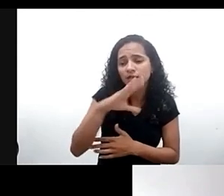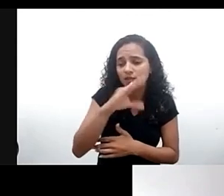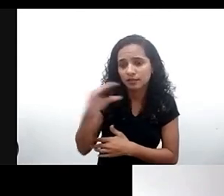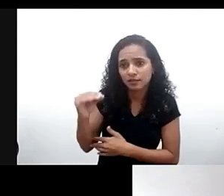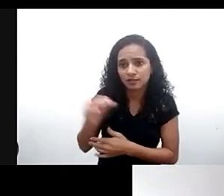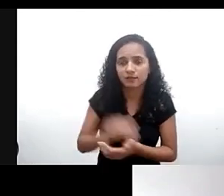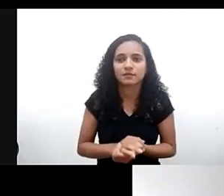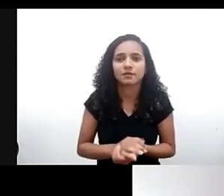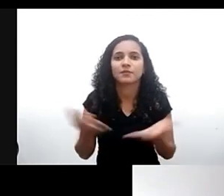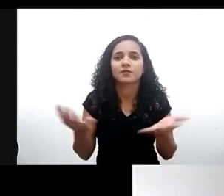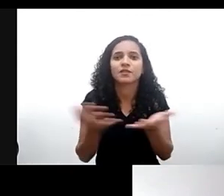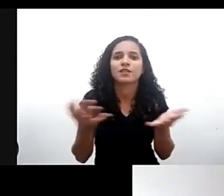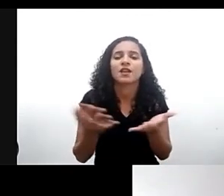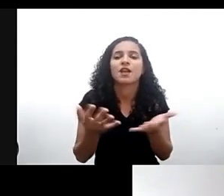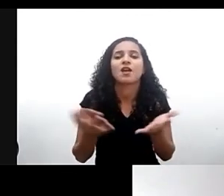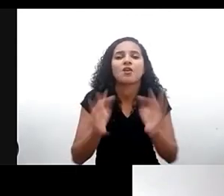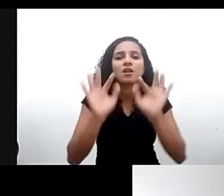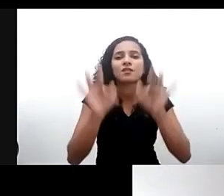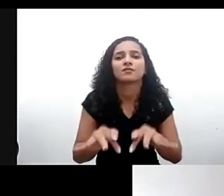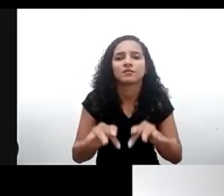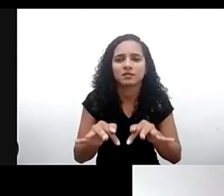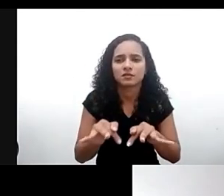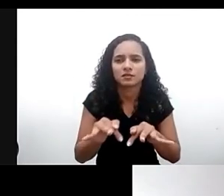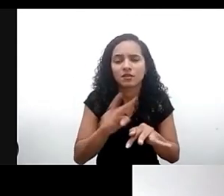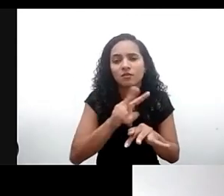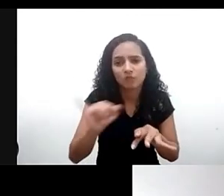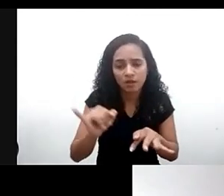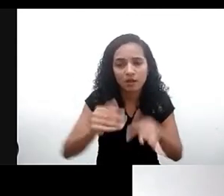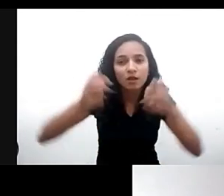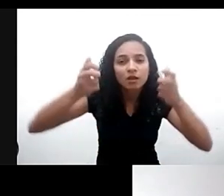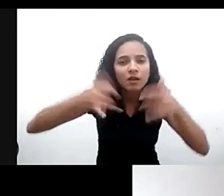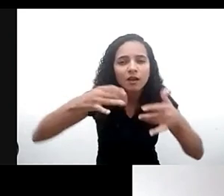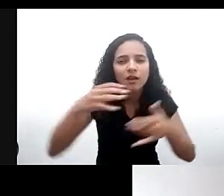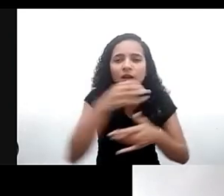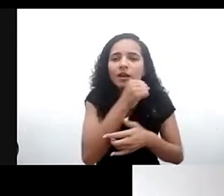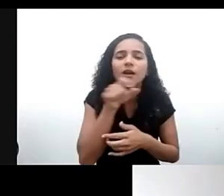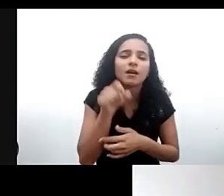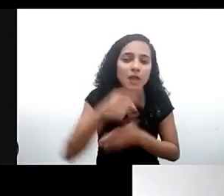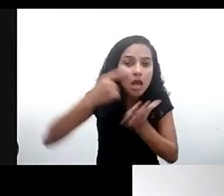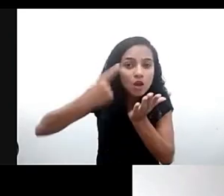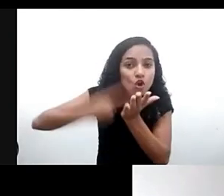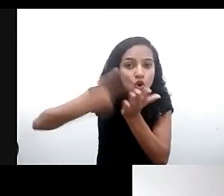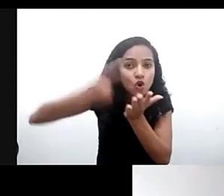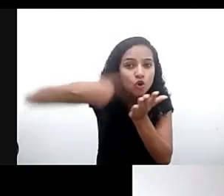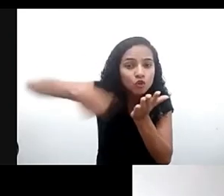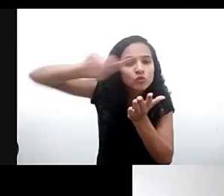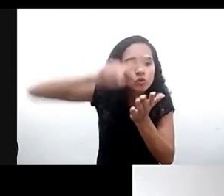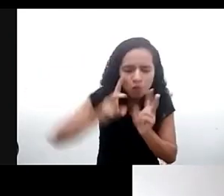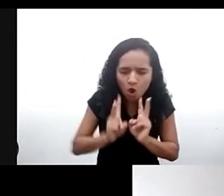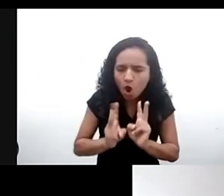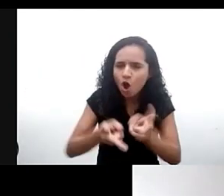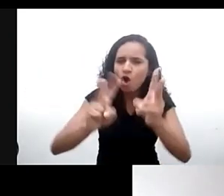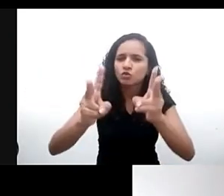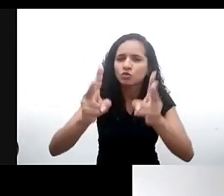palavra final uma salvação final para vocês para que a gente possa então realmente ter esse compromisso de seguir esse debate seguir as